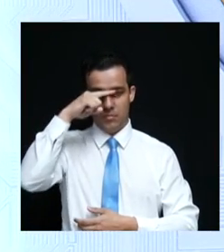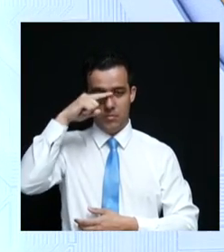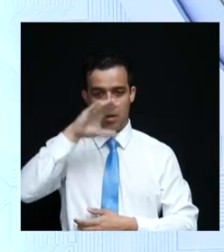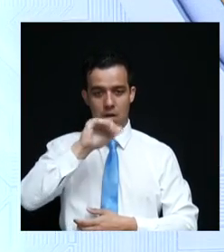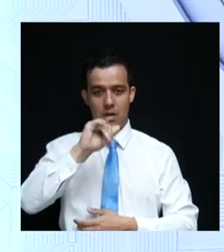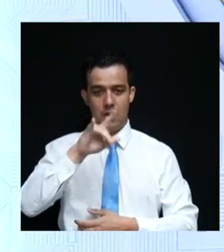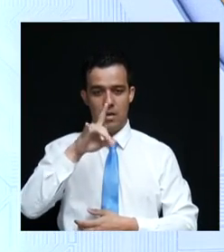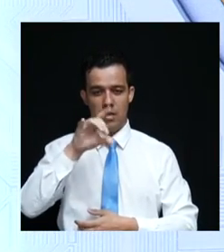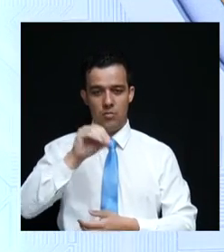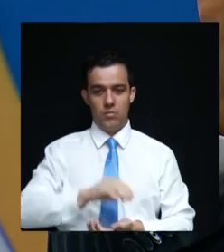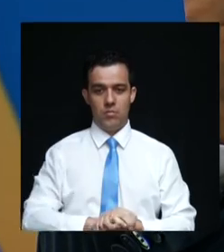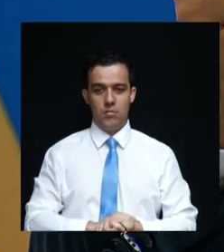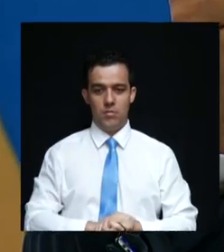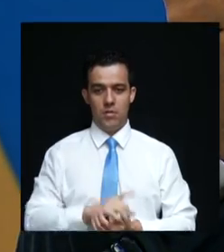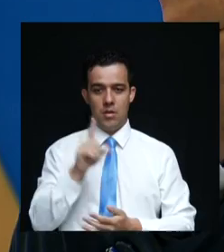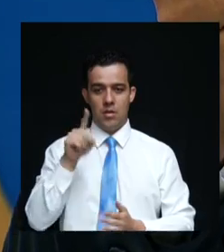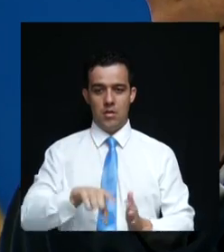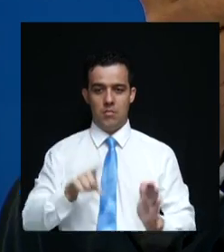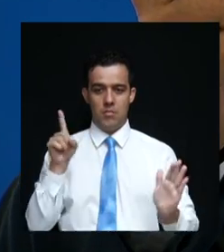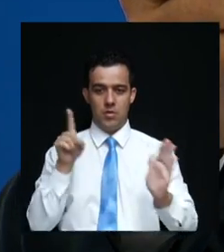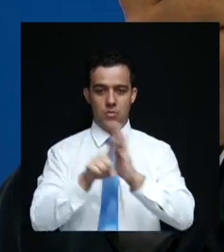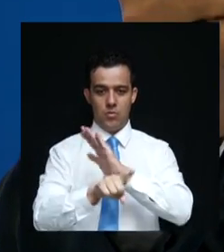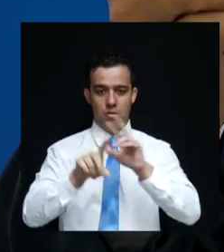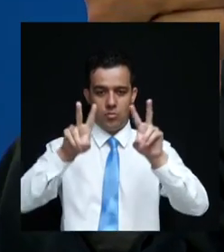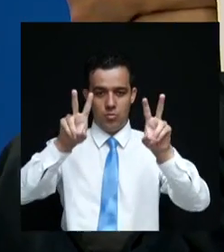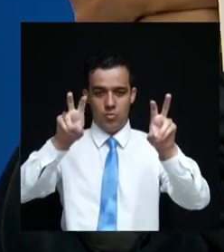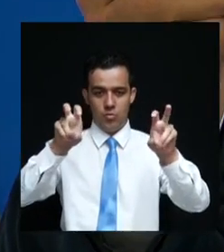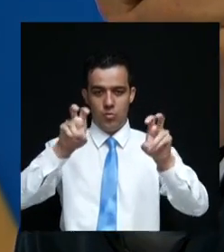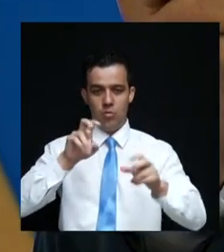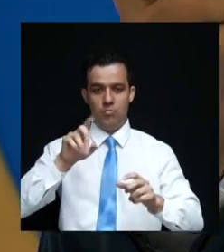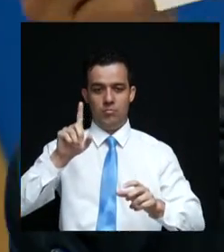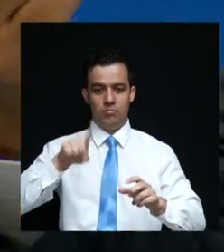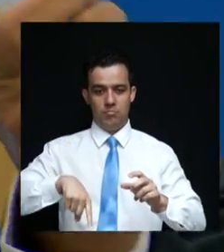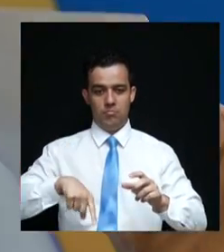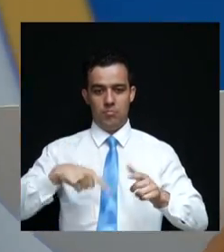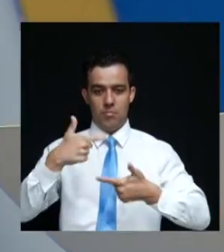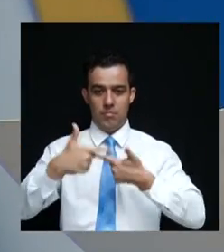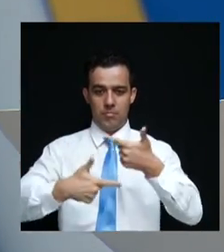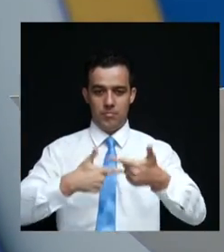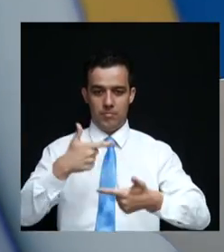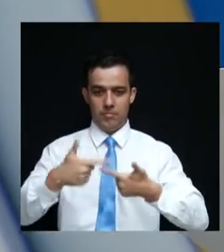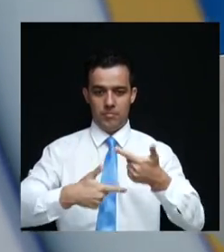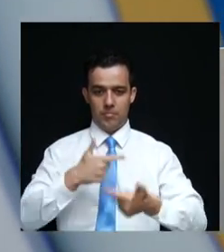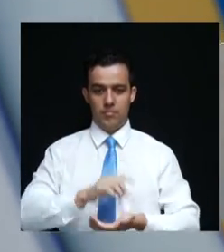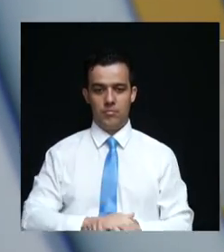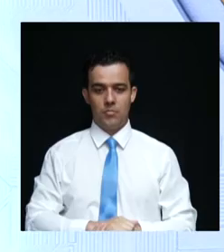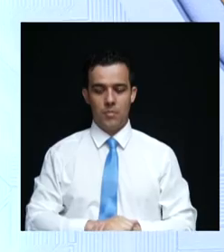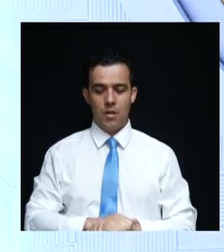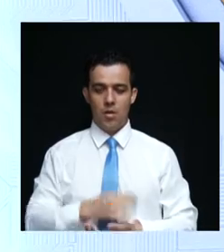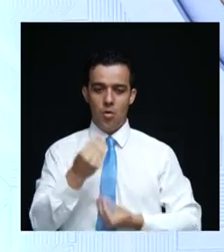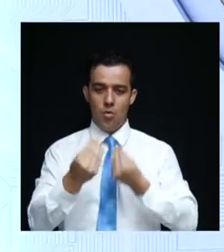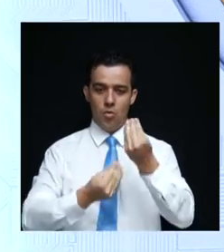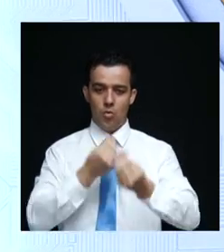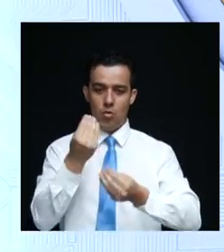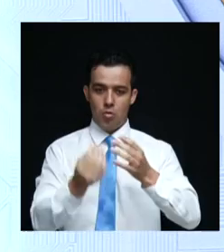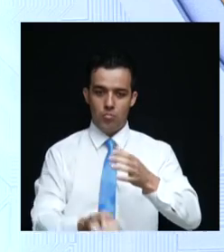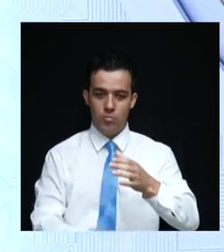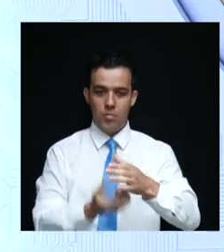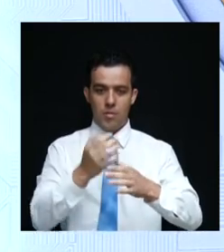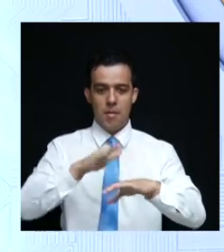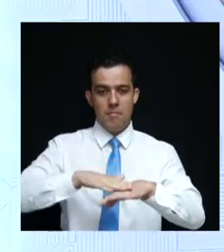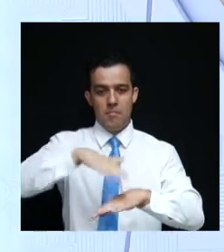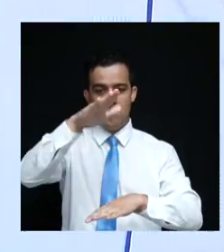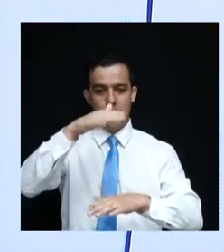sobre emprego. Como gerar mais empregos em